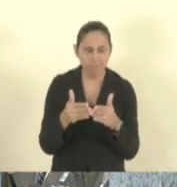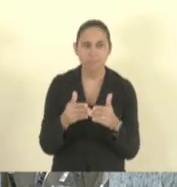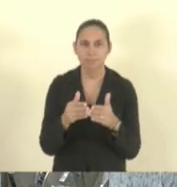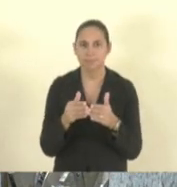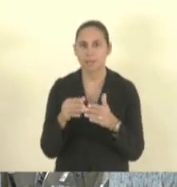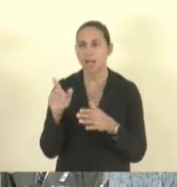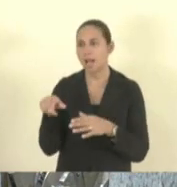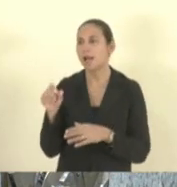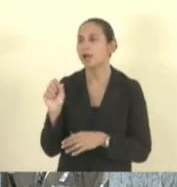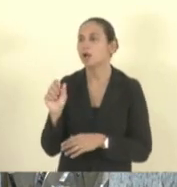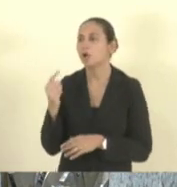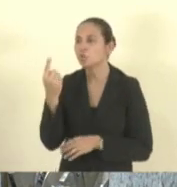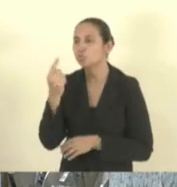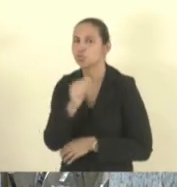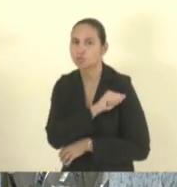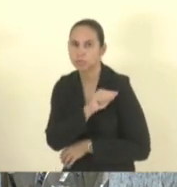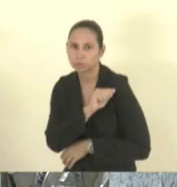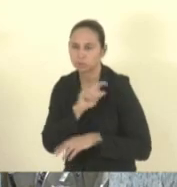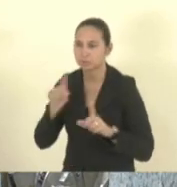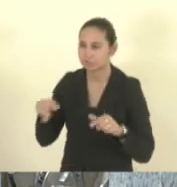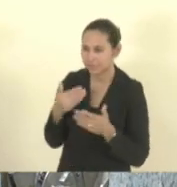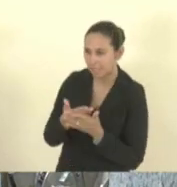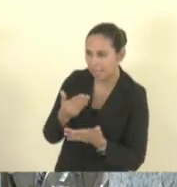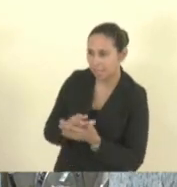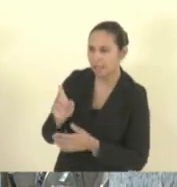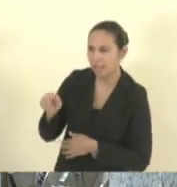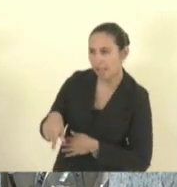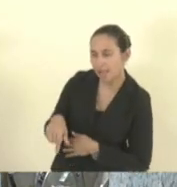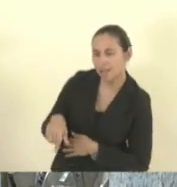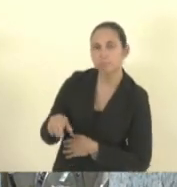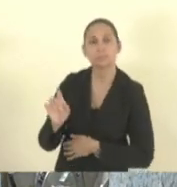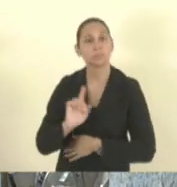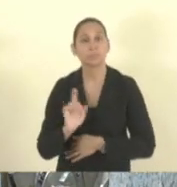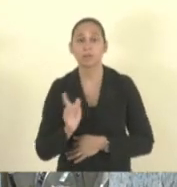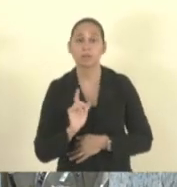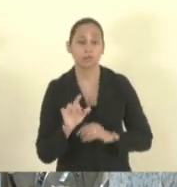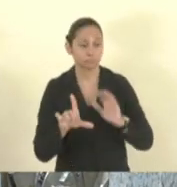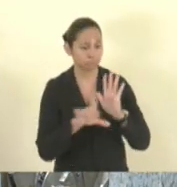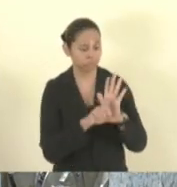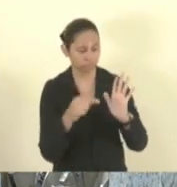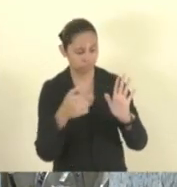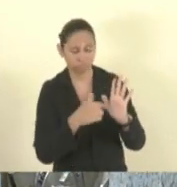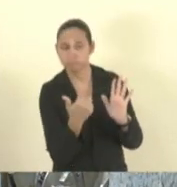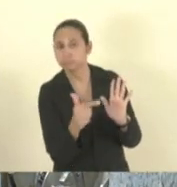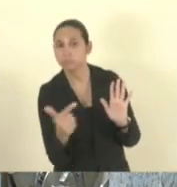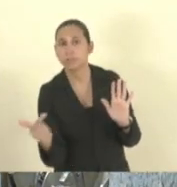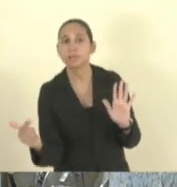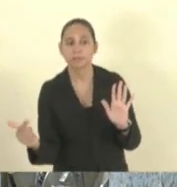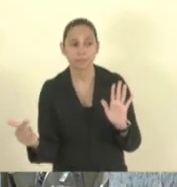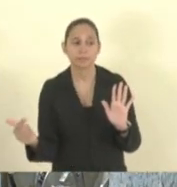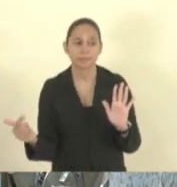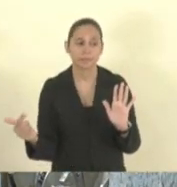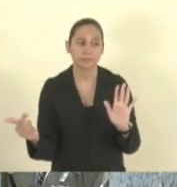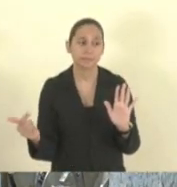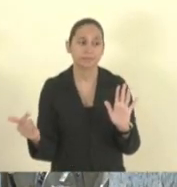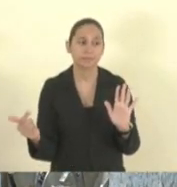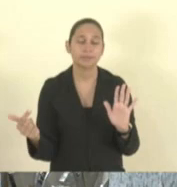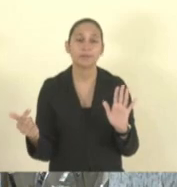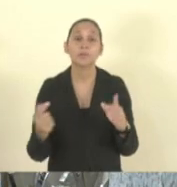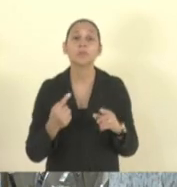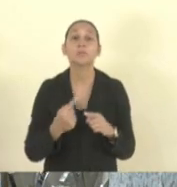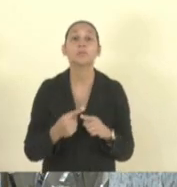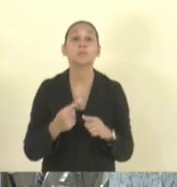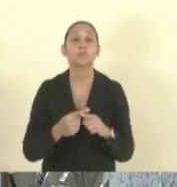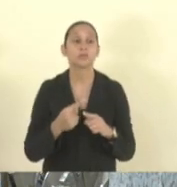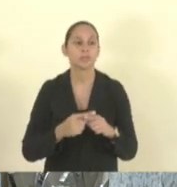um aluno por sala é isso mesmo não não tem legislação sobre isso por que que por que que as